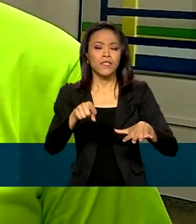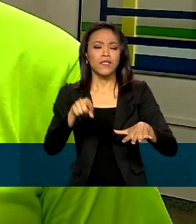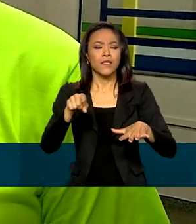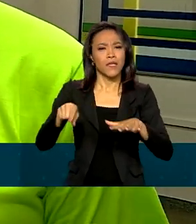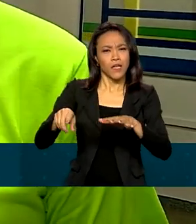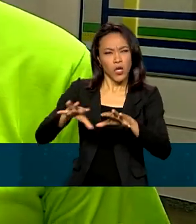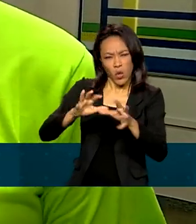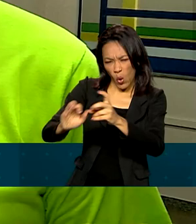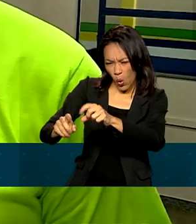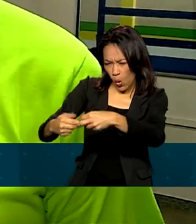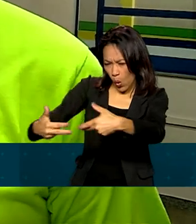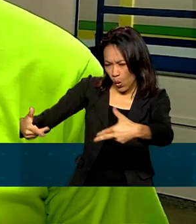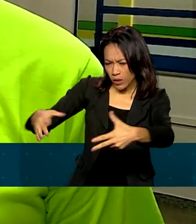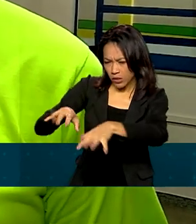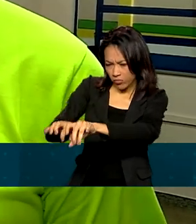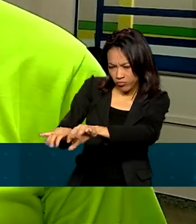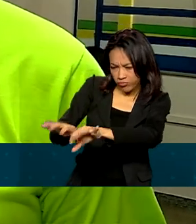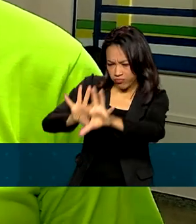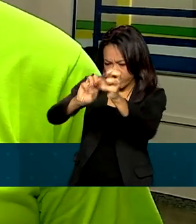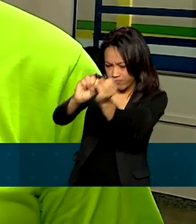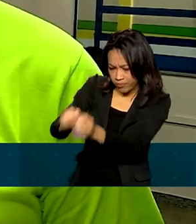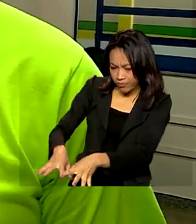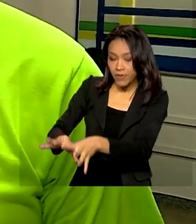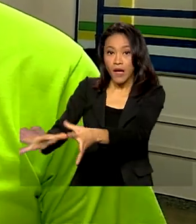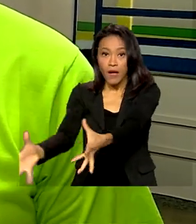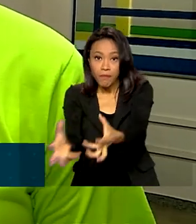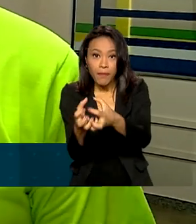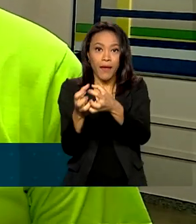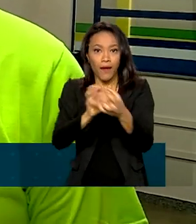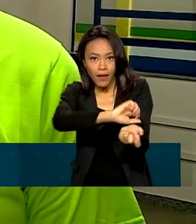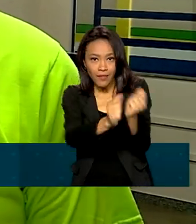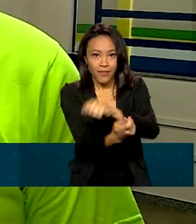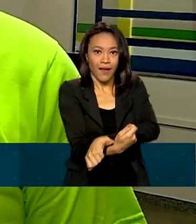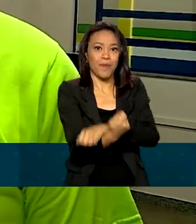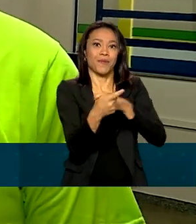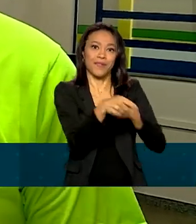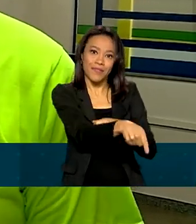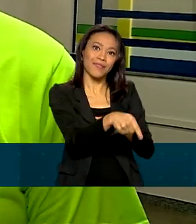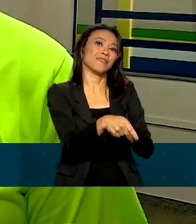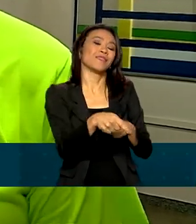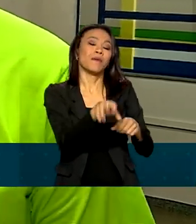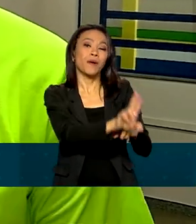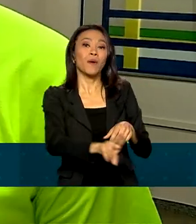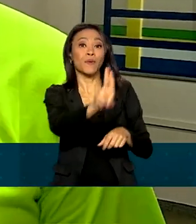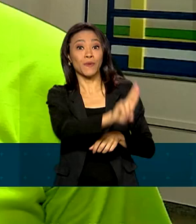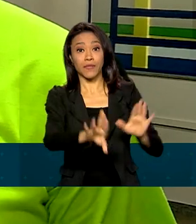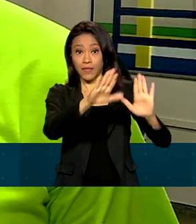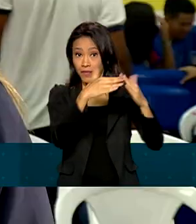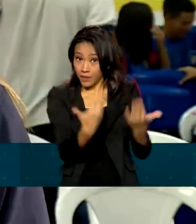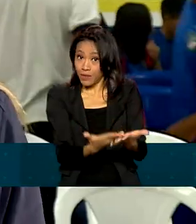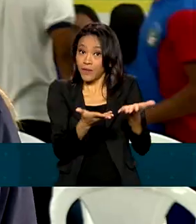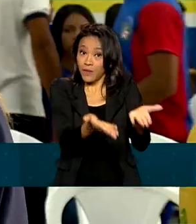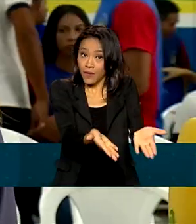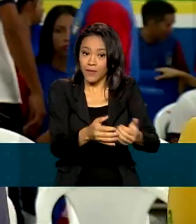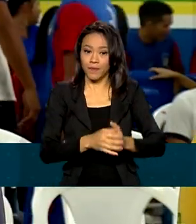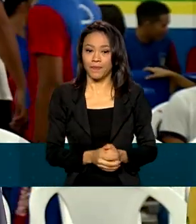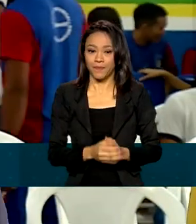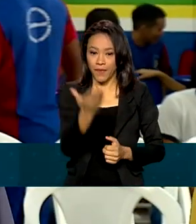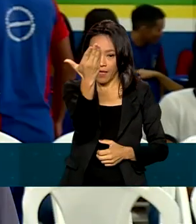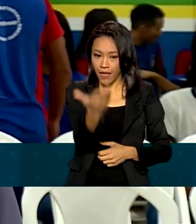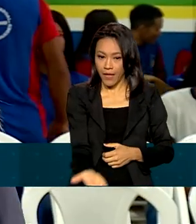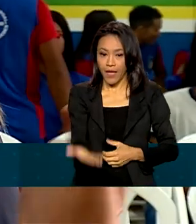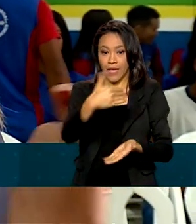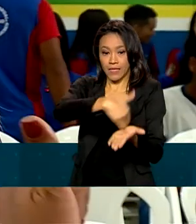público para poder fazer o reaproveitamento desses materiais, além também do descarte das empresas e do descarte das pessoas físicas. A secretária de